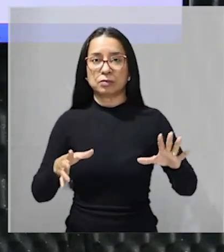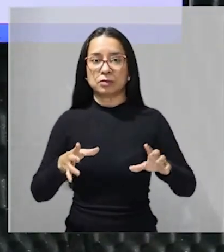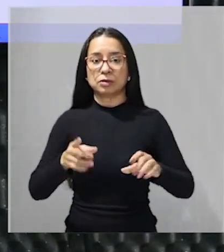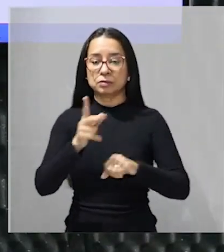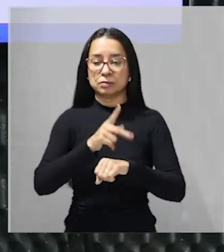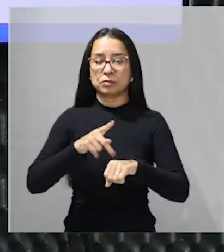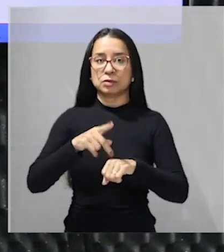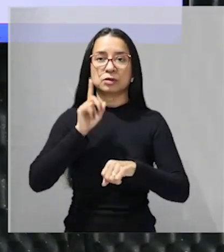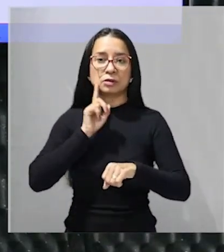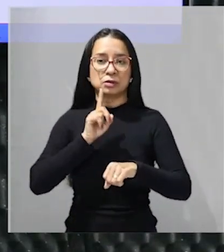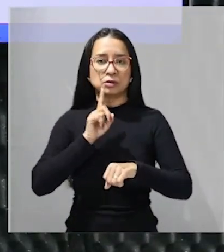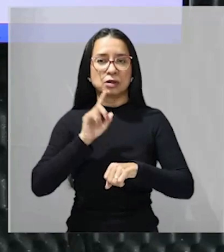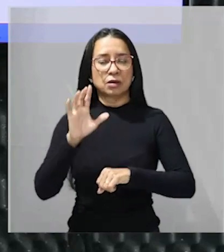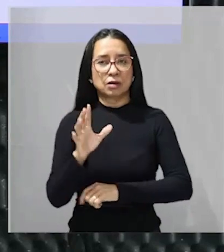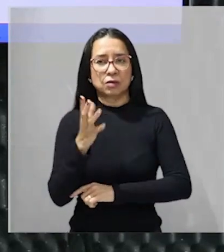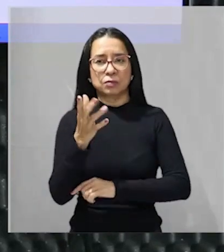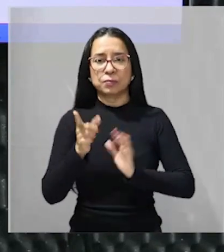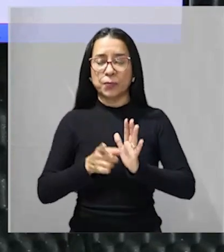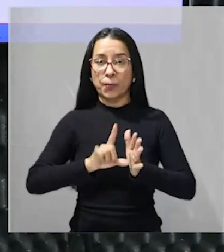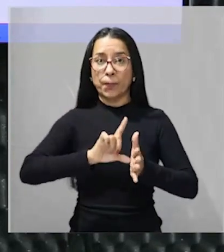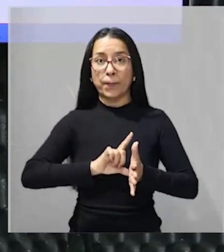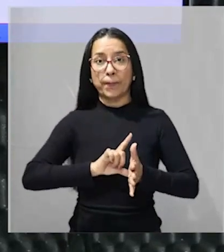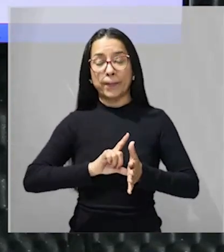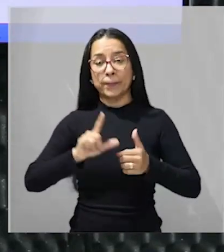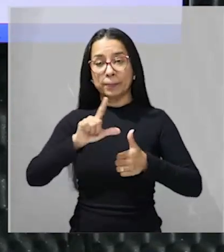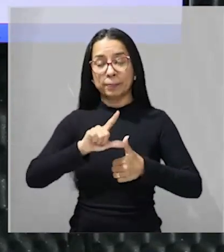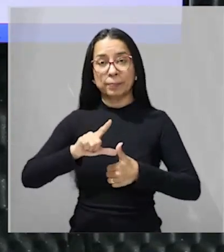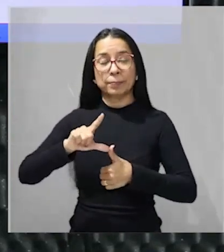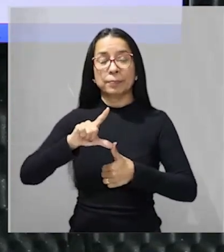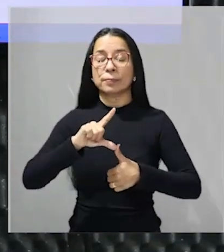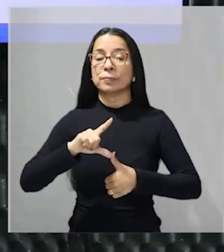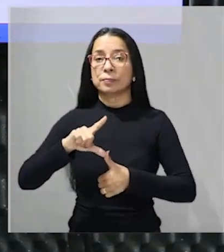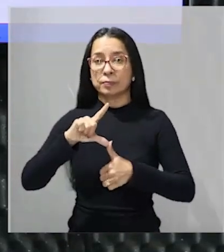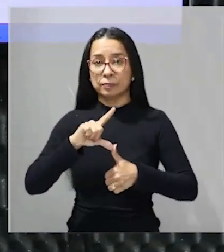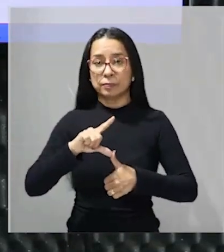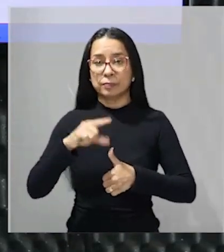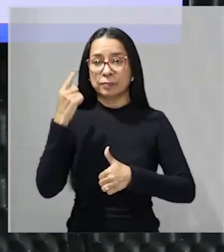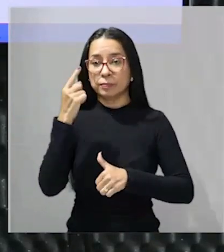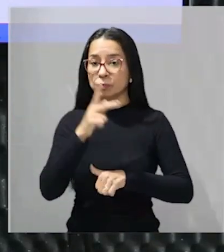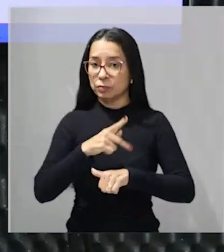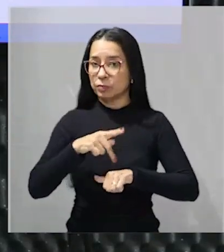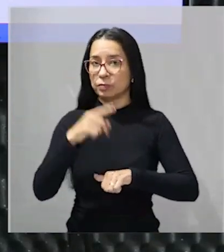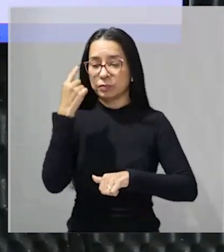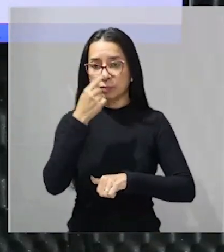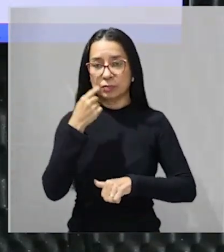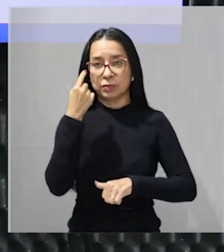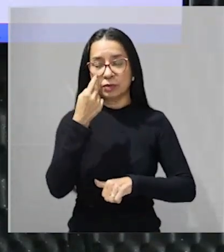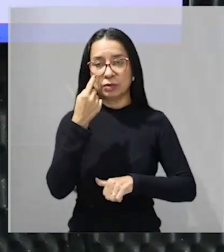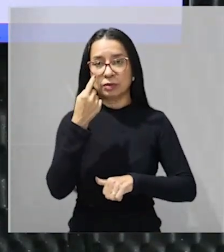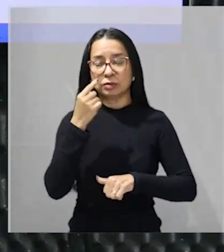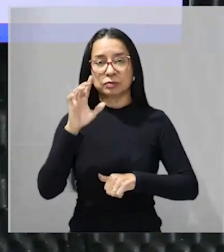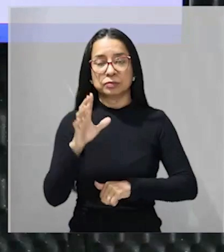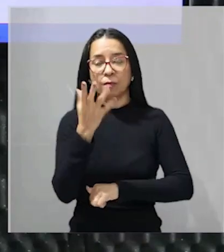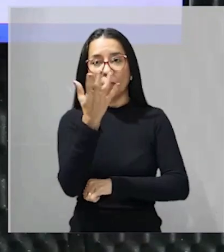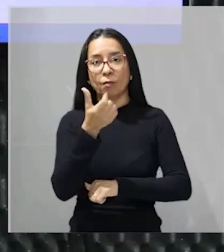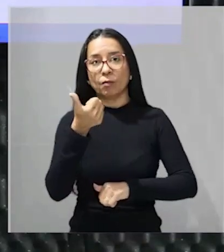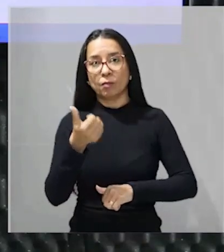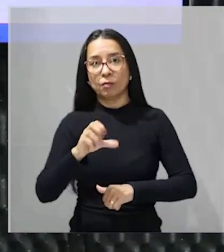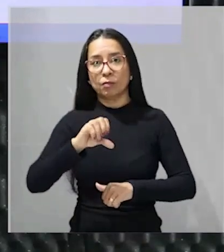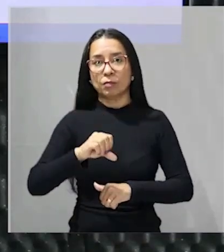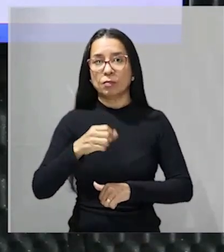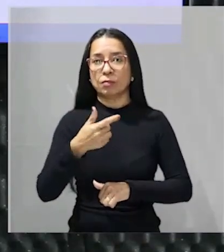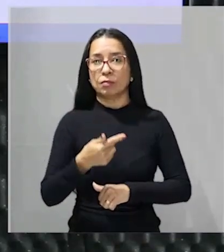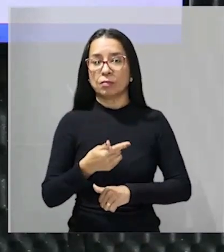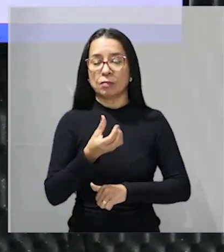ela aconteceu um pouquinho antes da América Latina e Espanhola ocorre ali em 1776 as primeiras